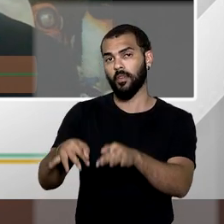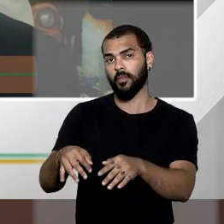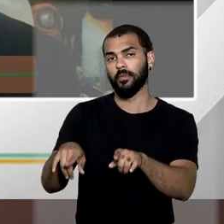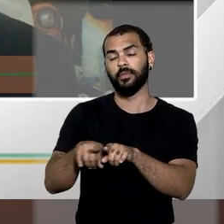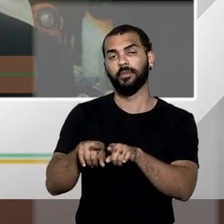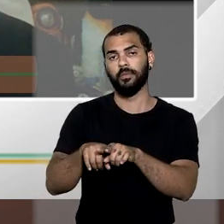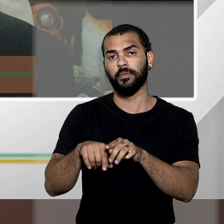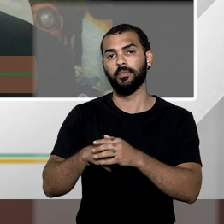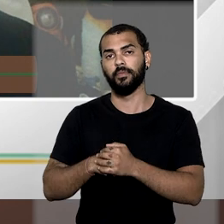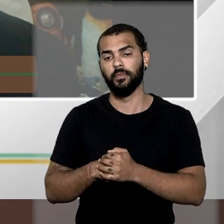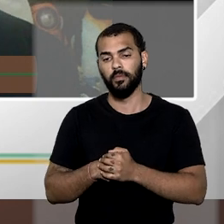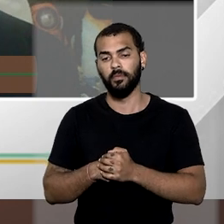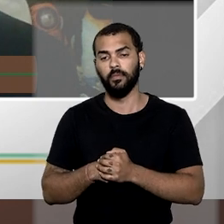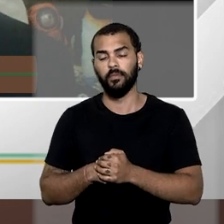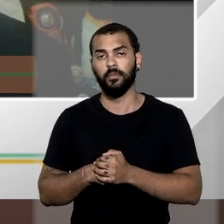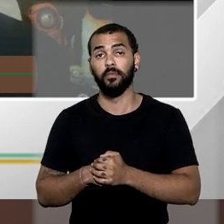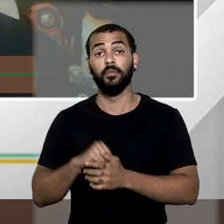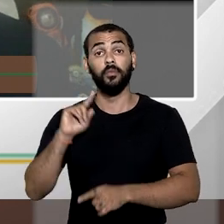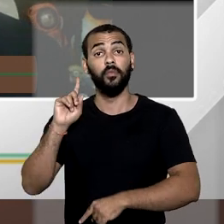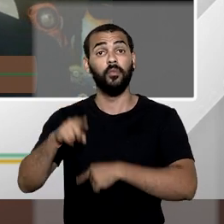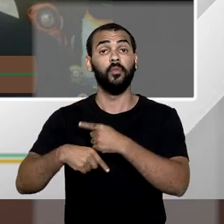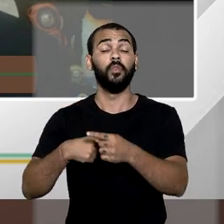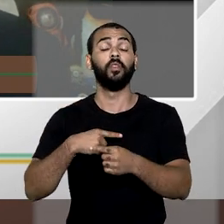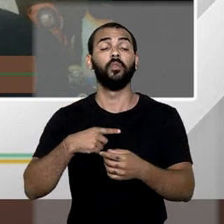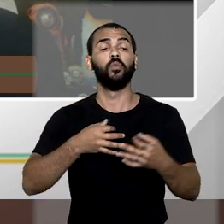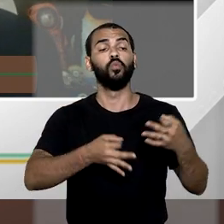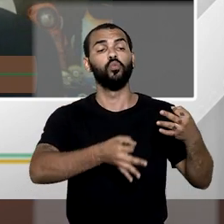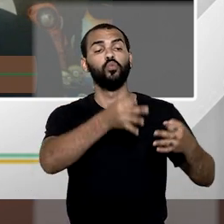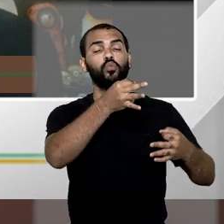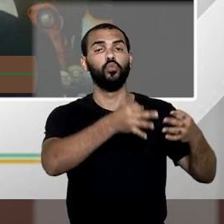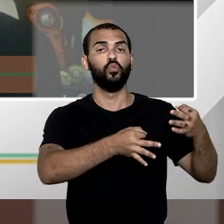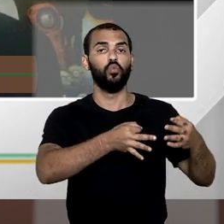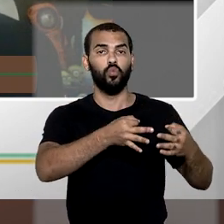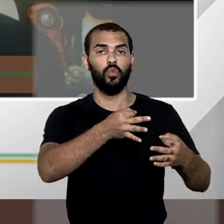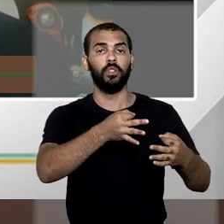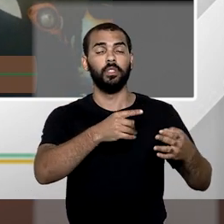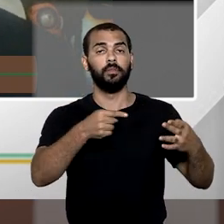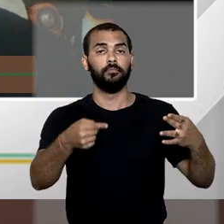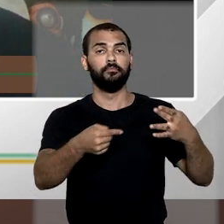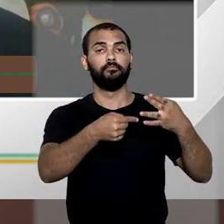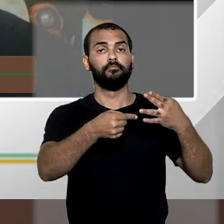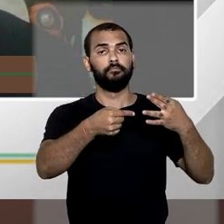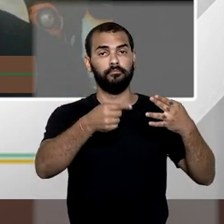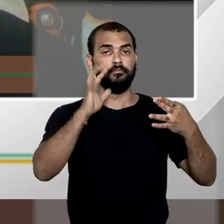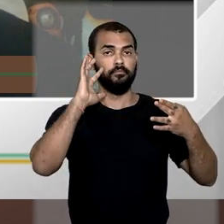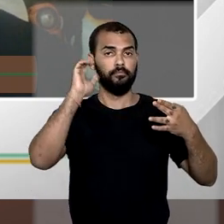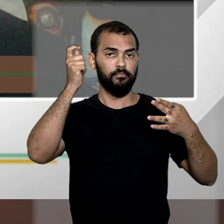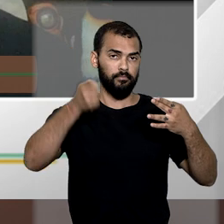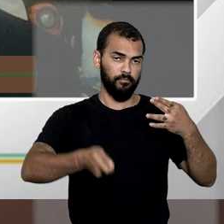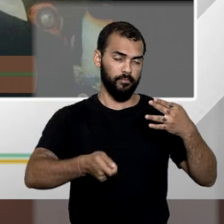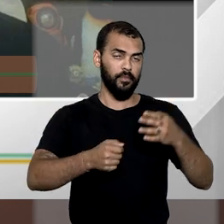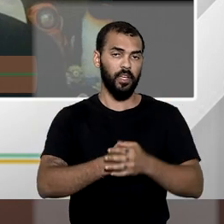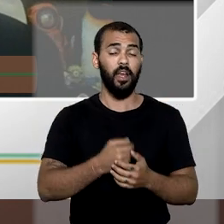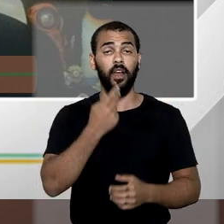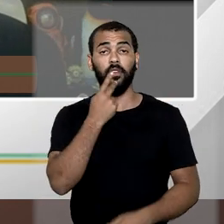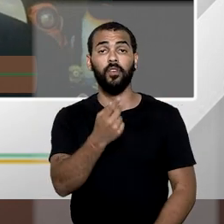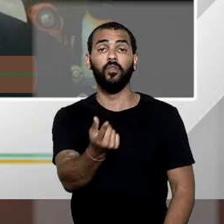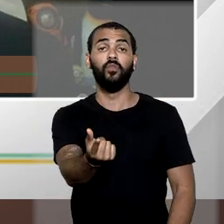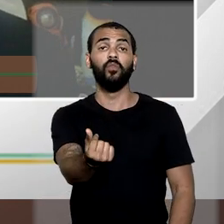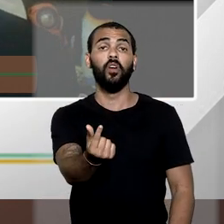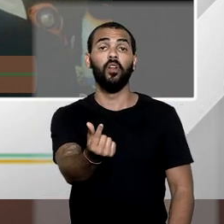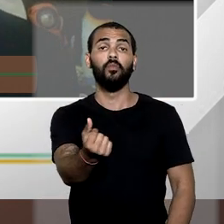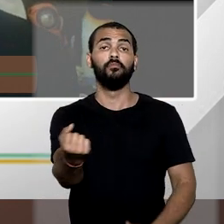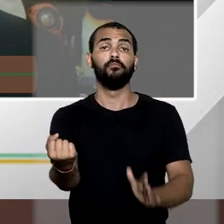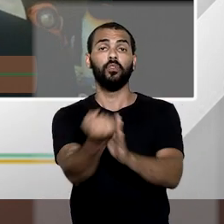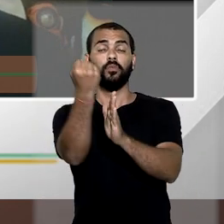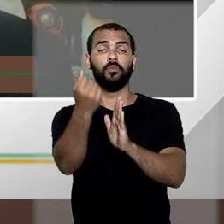alegações finais das partes e finalmente vai para o juiz que dá a sentença nessa sentença ele fixa o valor da indenização